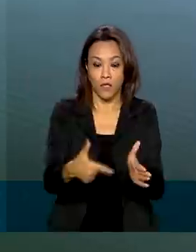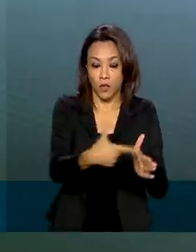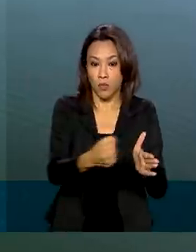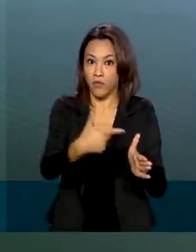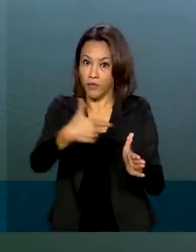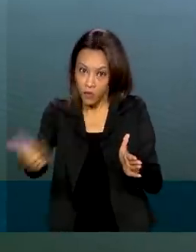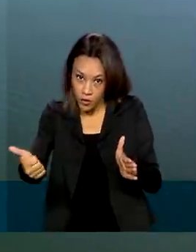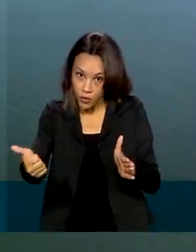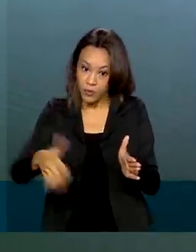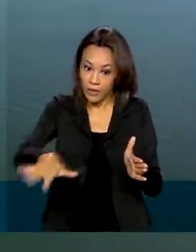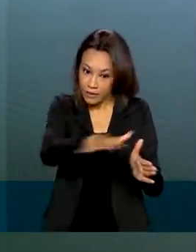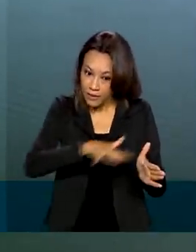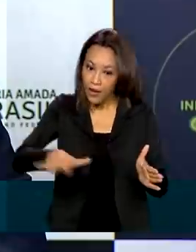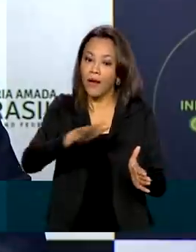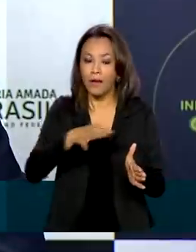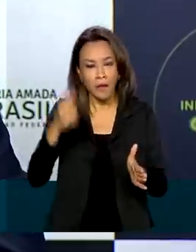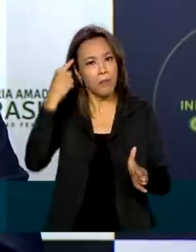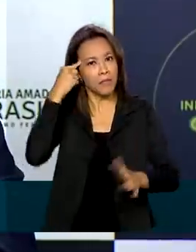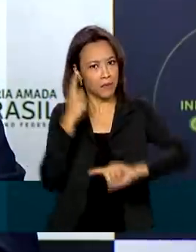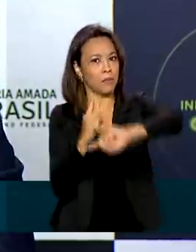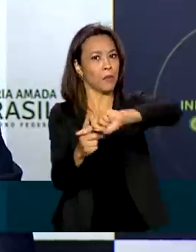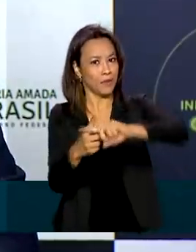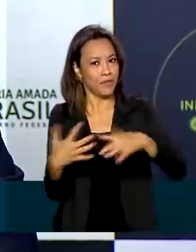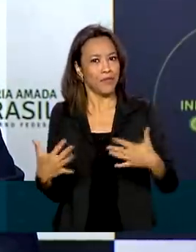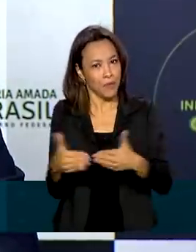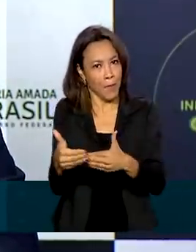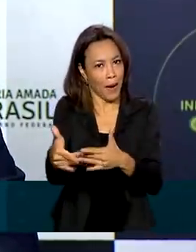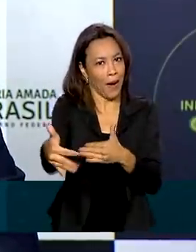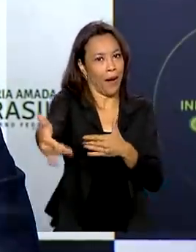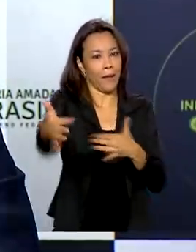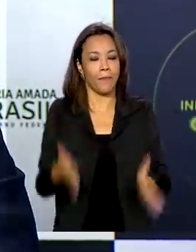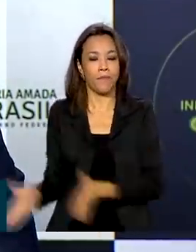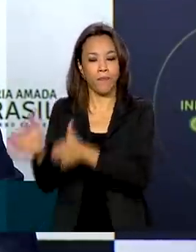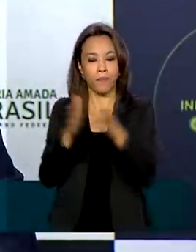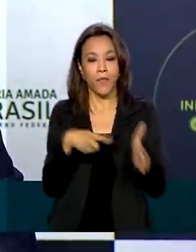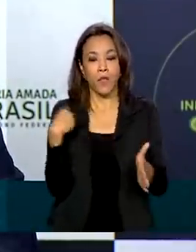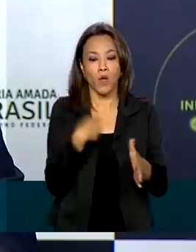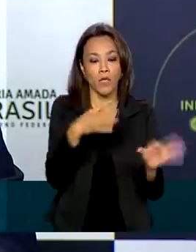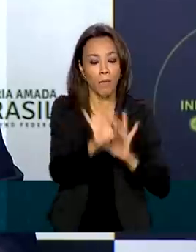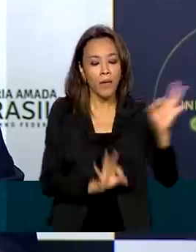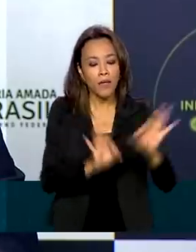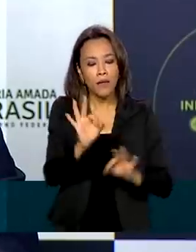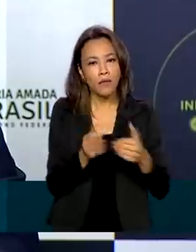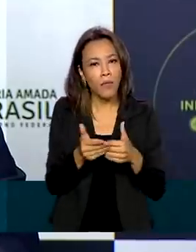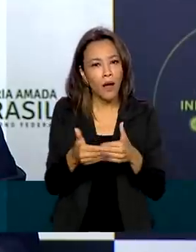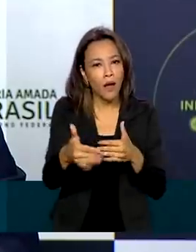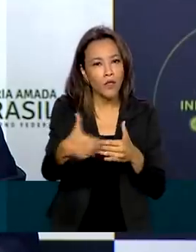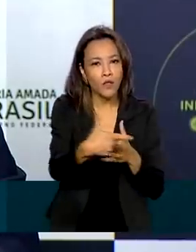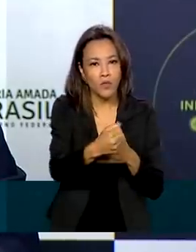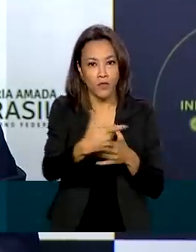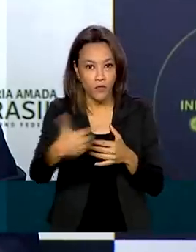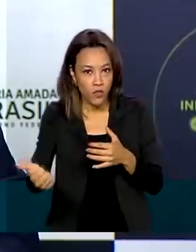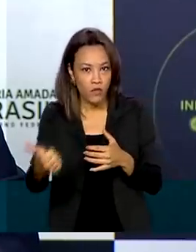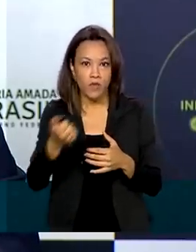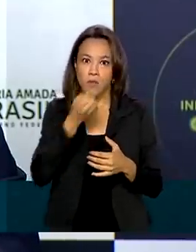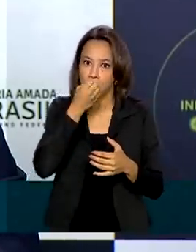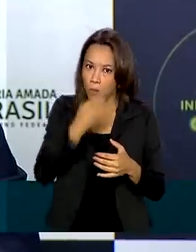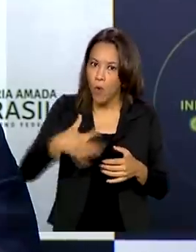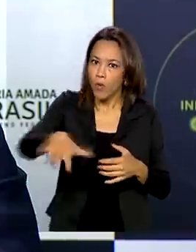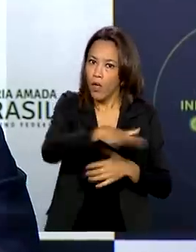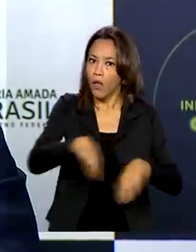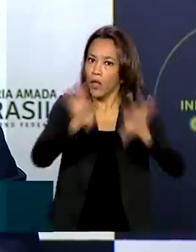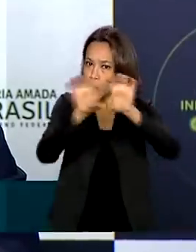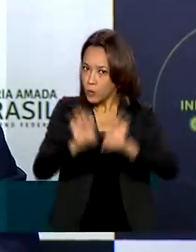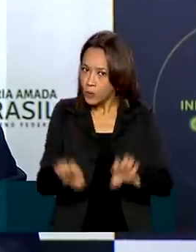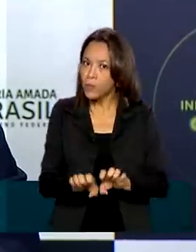o setor portuário são otimistas. A gente já projeta um ano de 2021 que vai ser um ano muito rico para o setor de infraestrutura. Tenho certeza